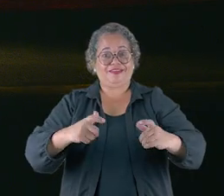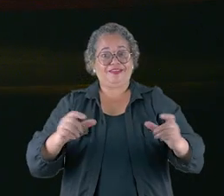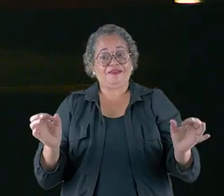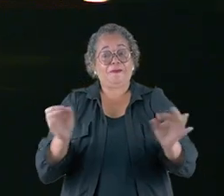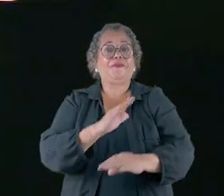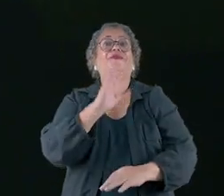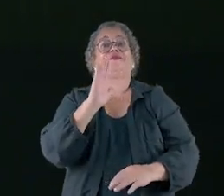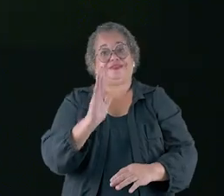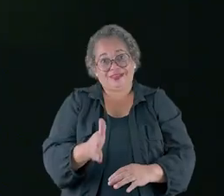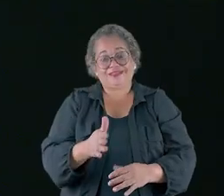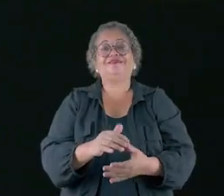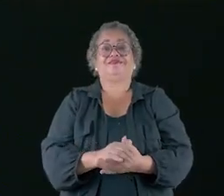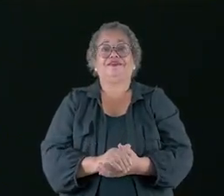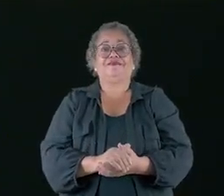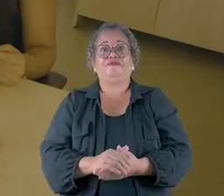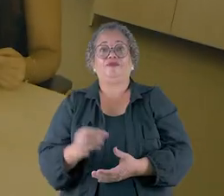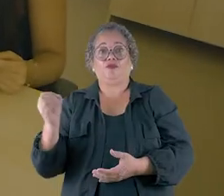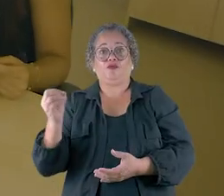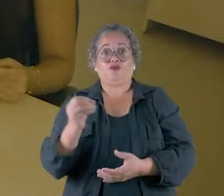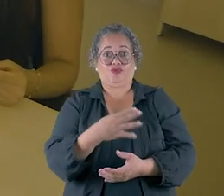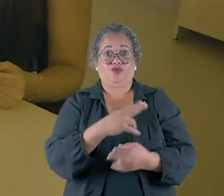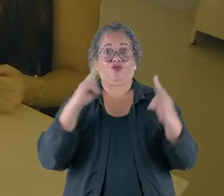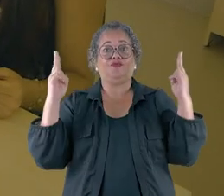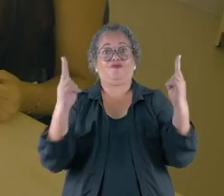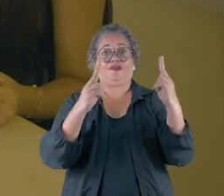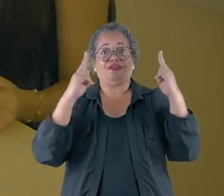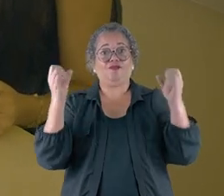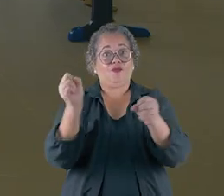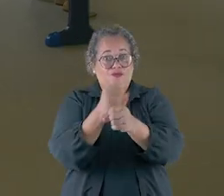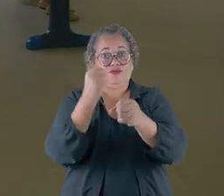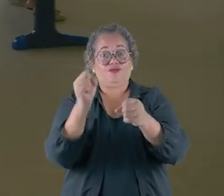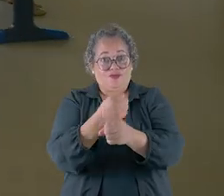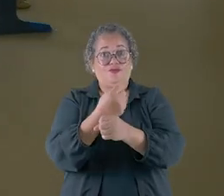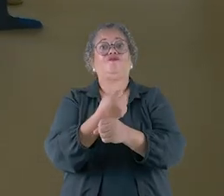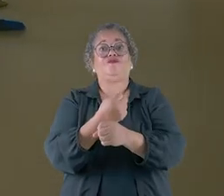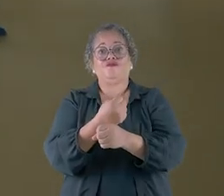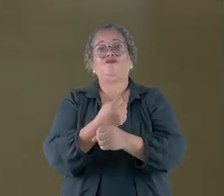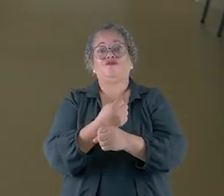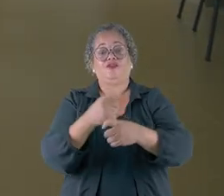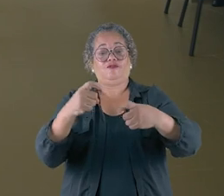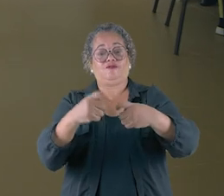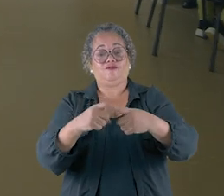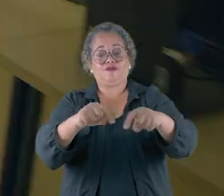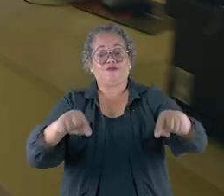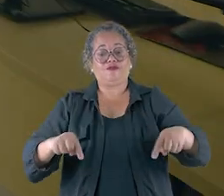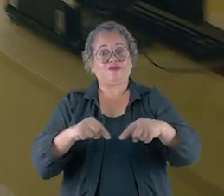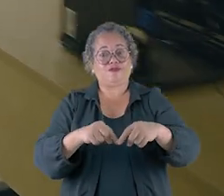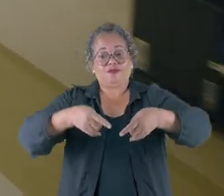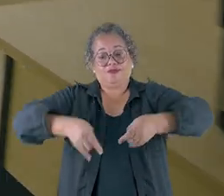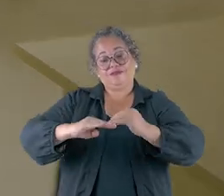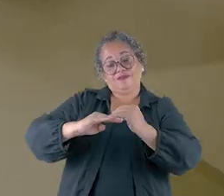E a ampliação está concluída. Um novo ambulatório foi construído, com consultórios, leitos de